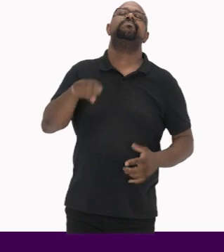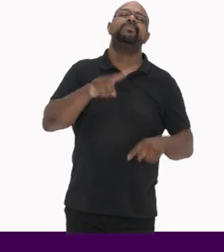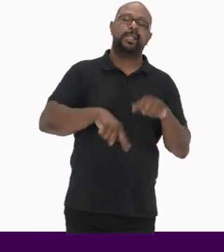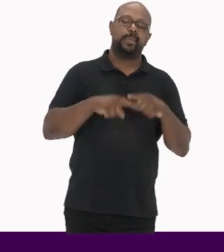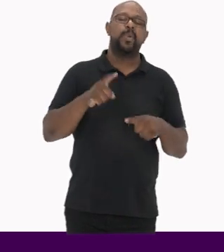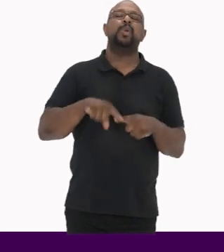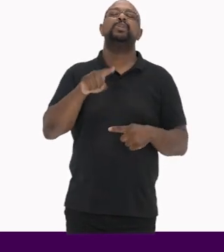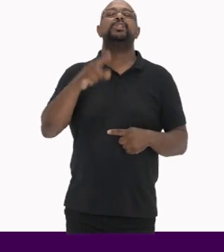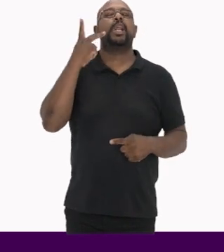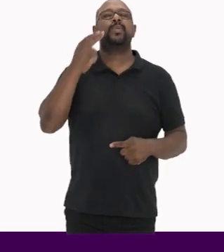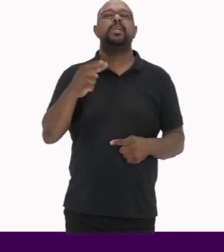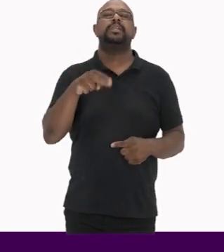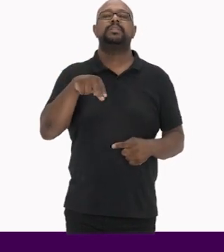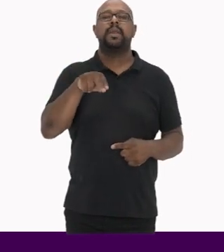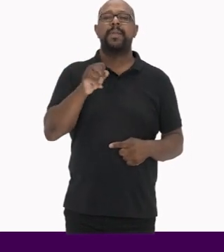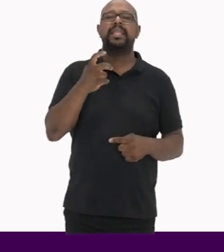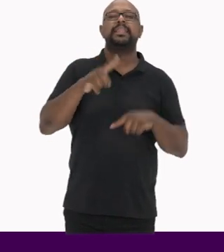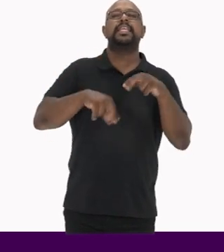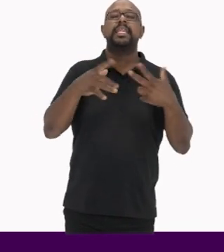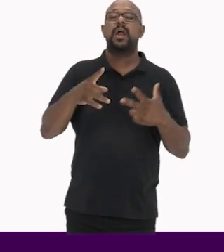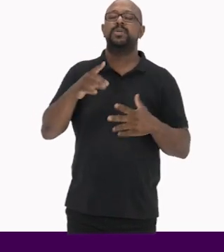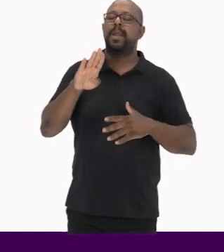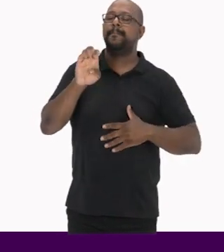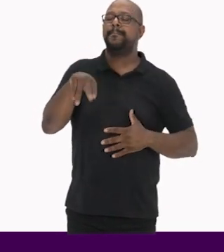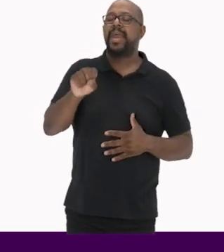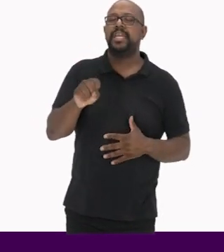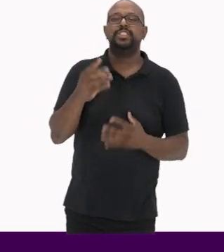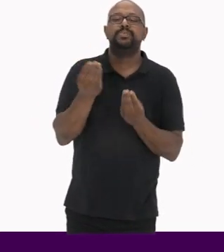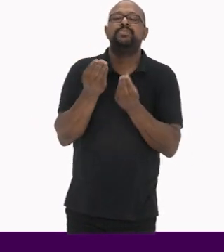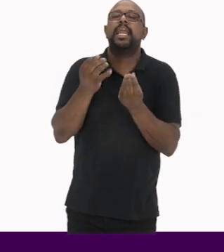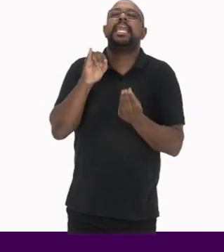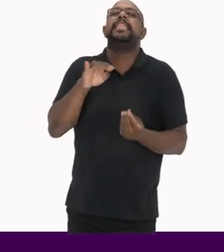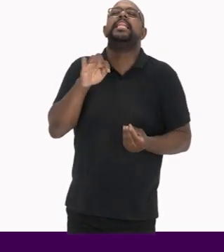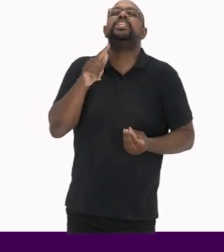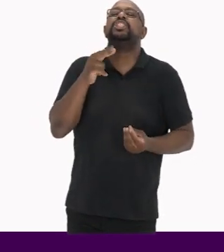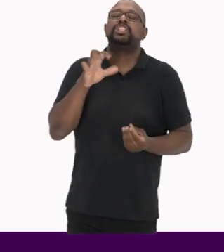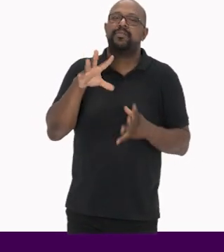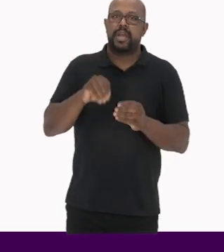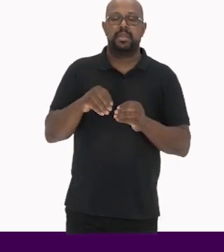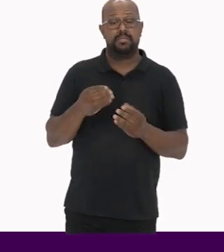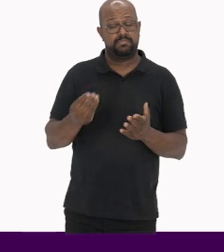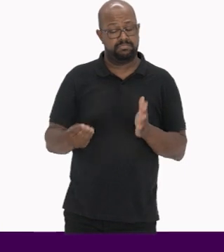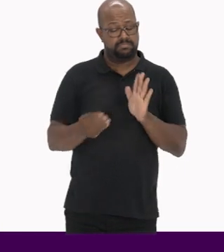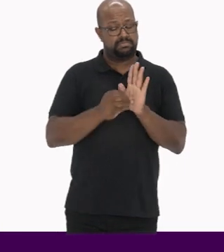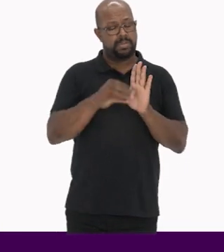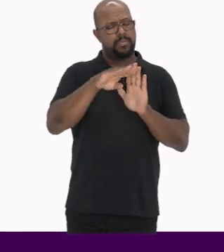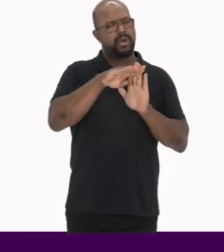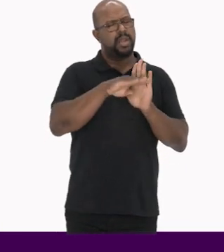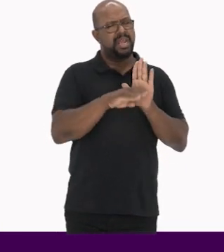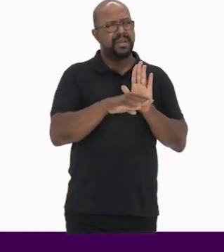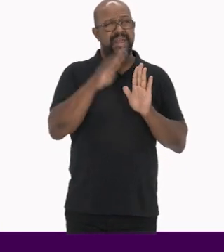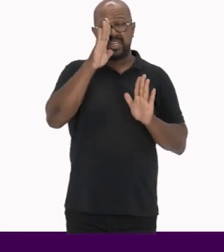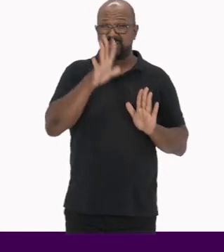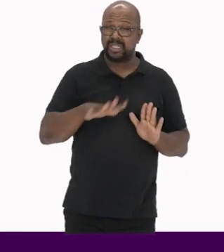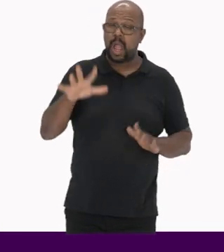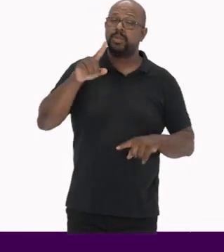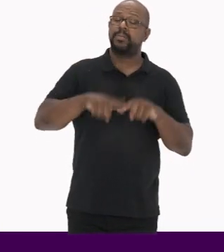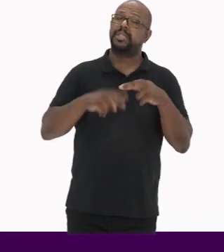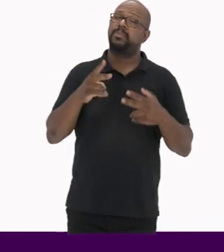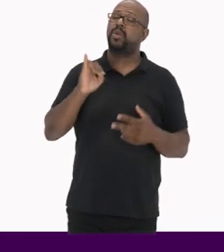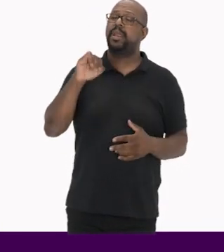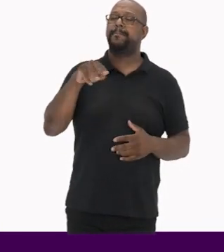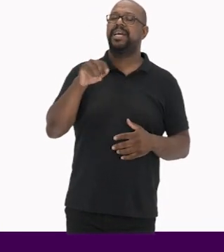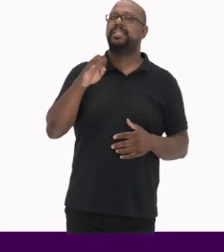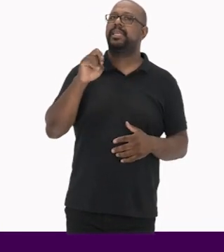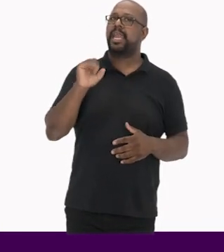natureza imaterial Também chamados de bens intangíveis E instituiu o Programa Nacional de Patrimônio Imaterial